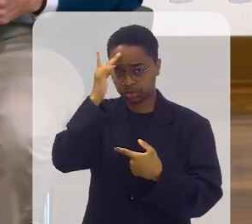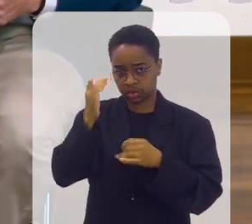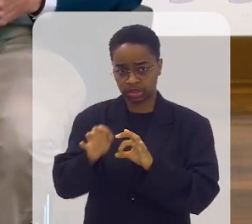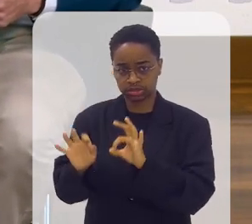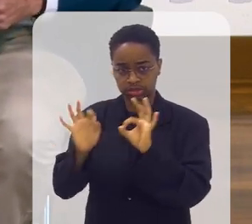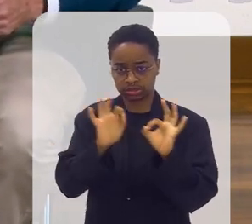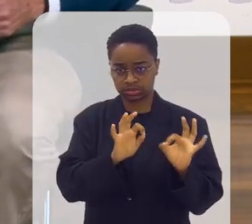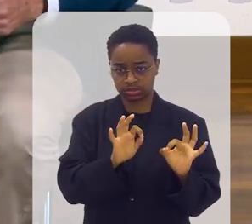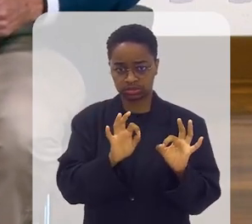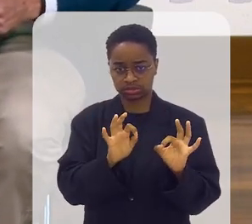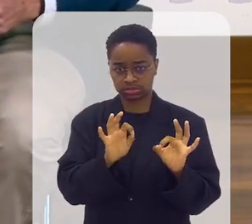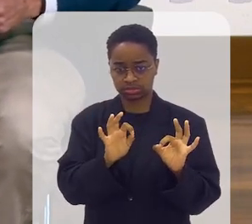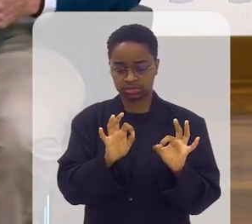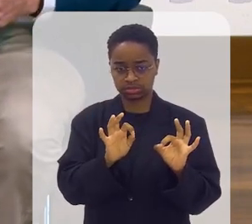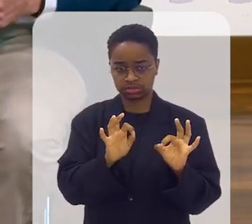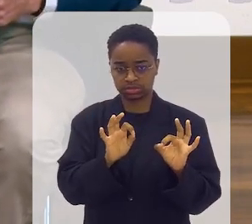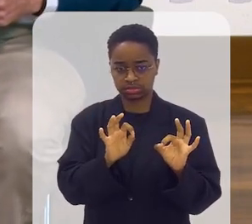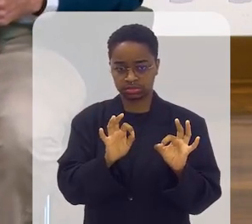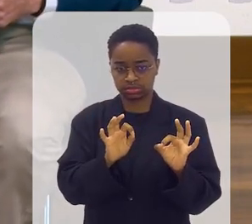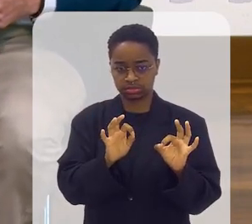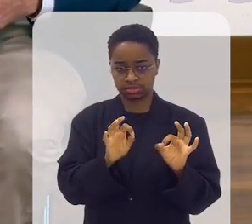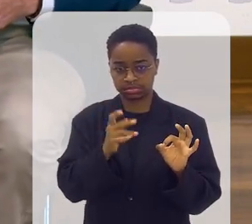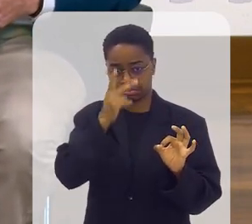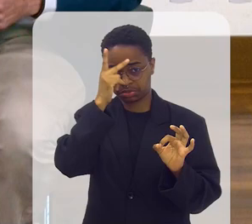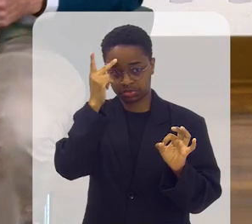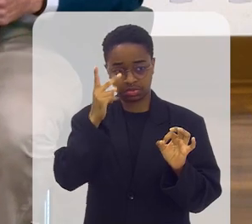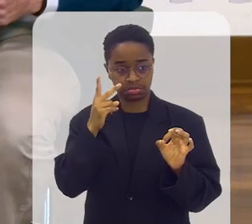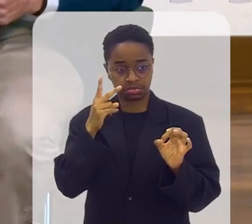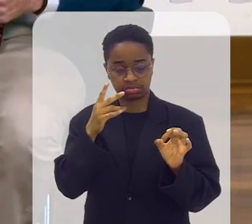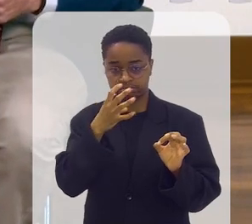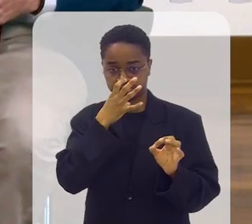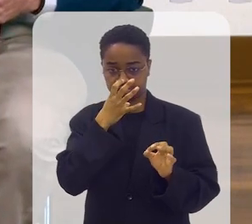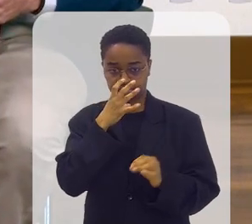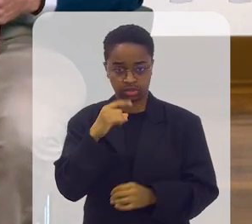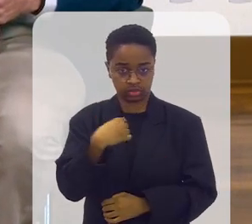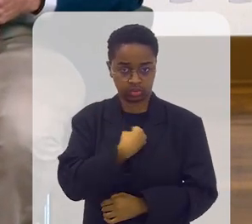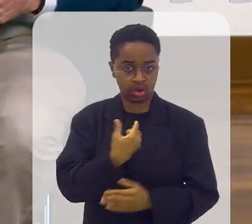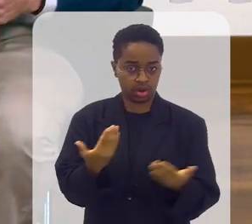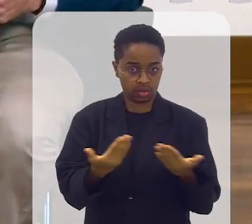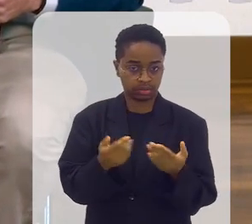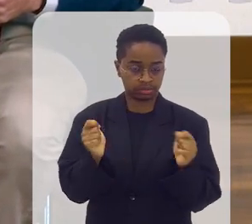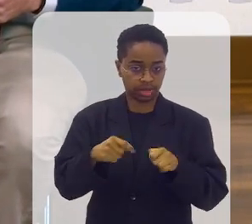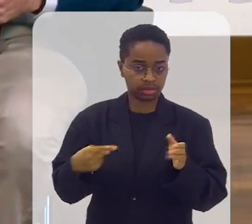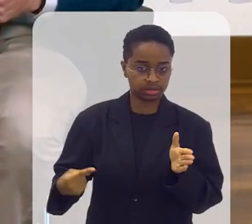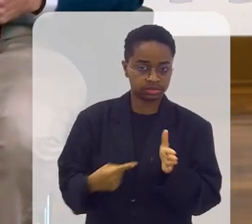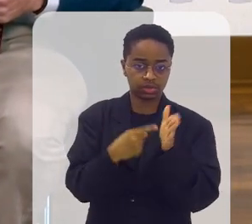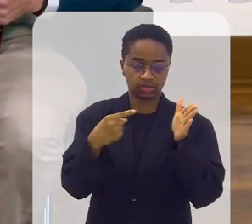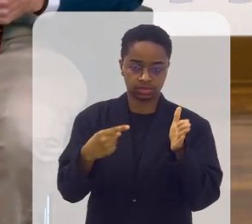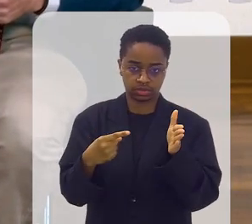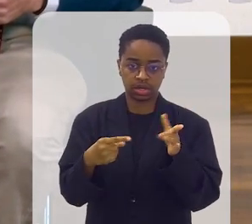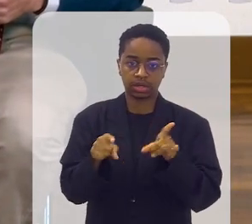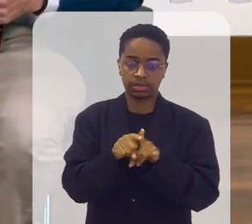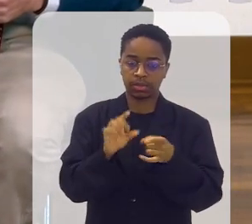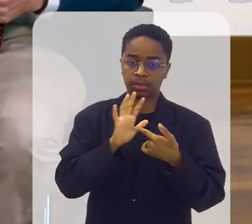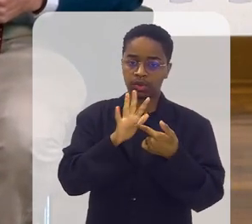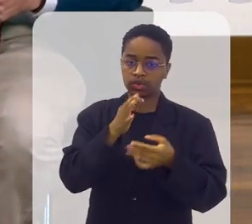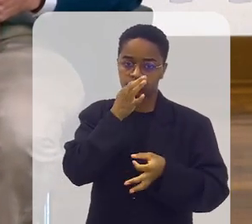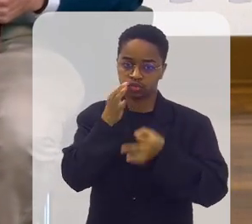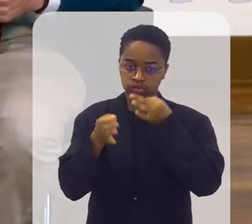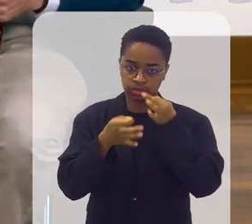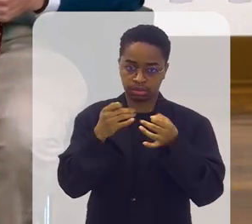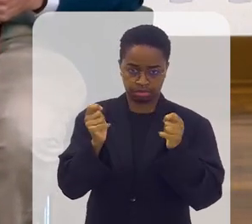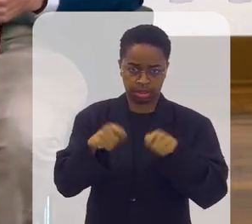para os nossos ouvintes, telespectadores que estão nos vendo, para que eles possam denunciar e trazer